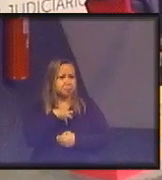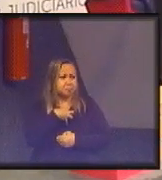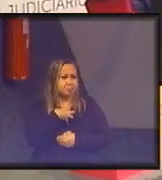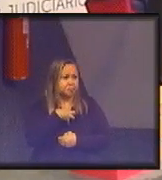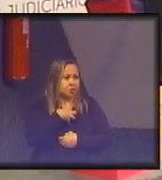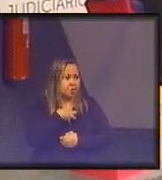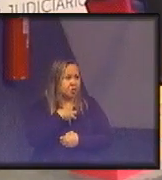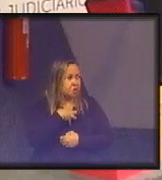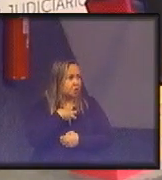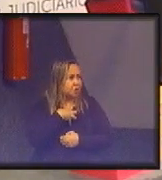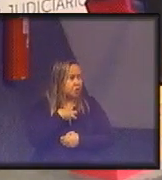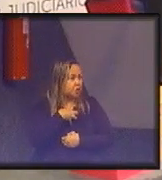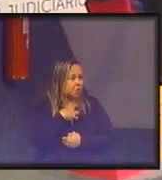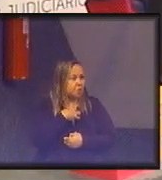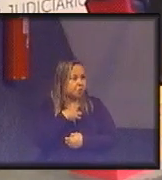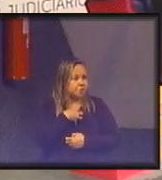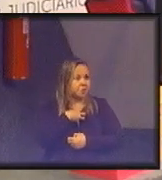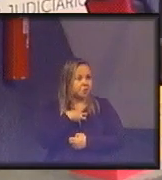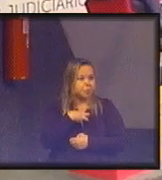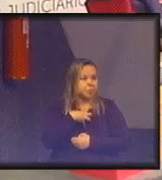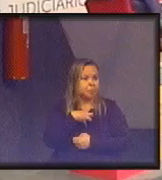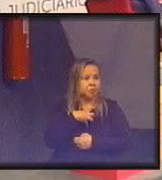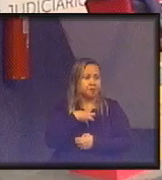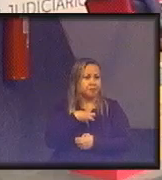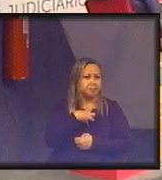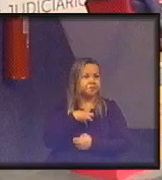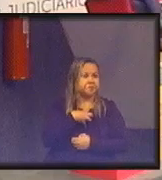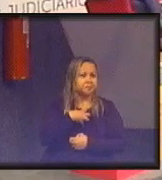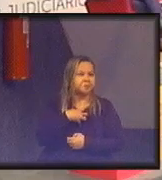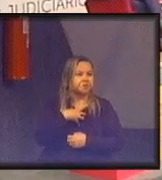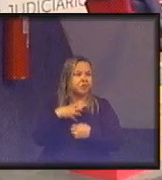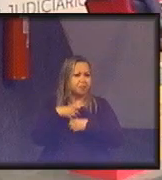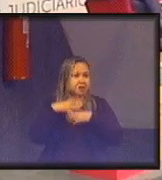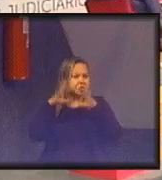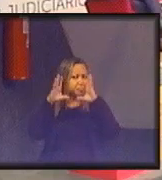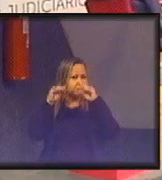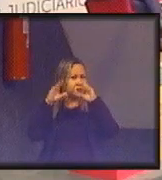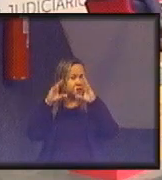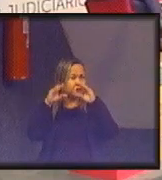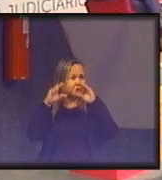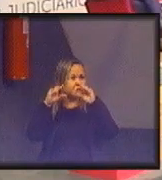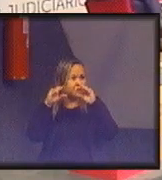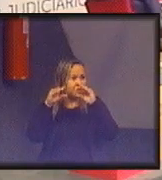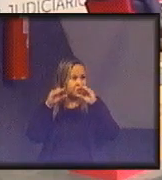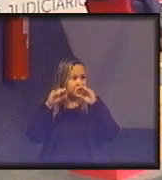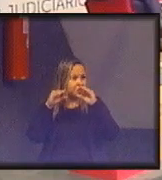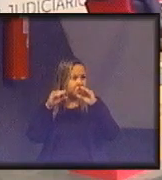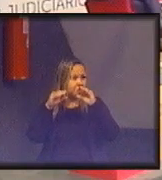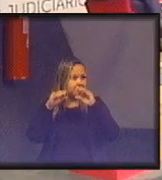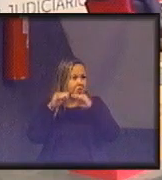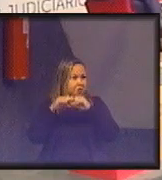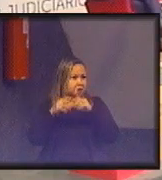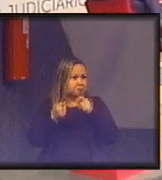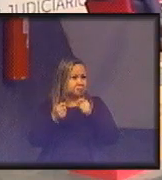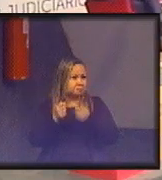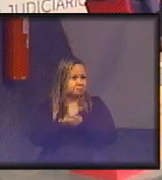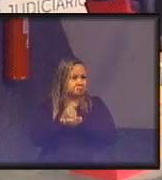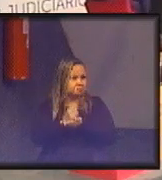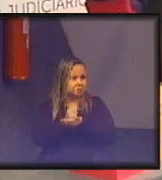tirando os meninos do ensino médio confortável em um console de videogame